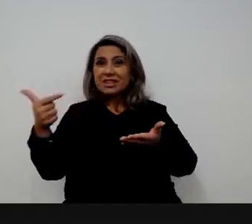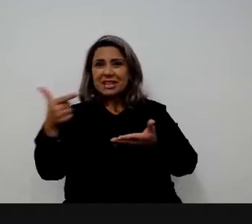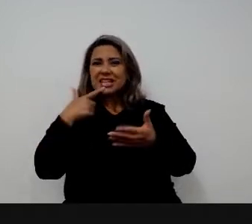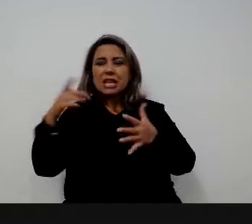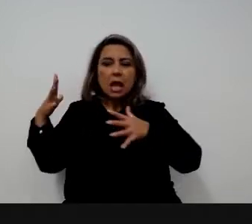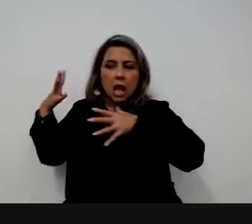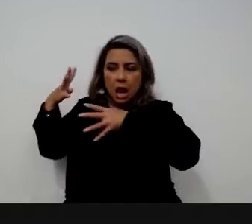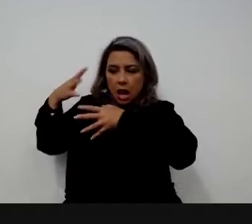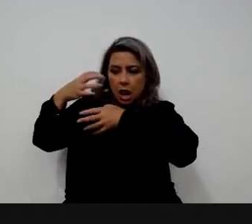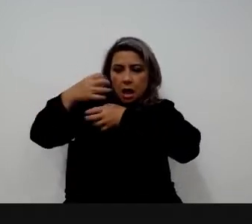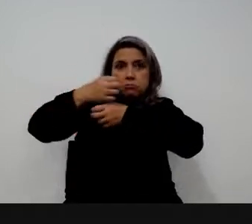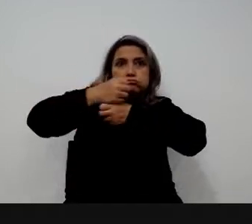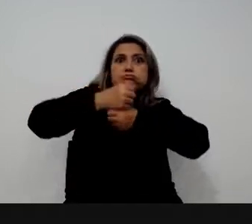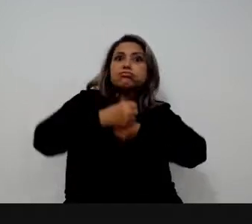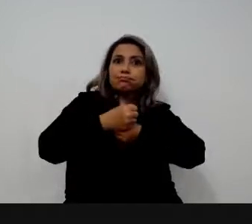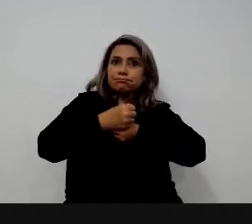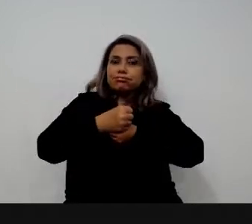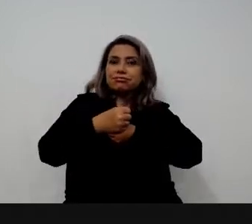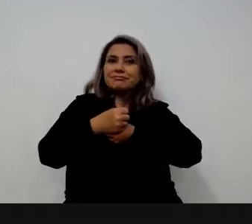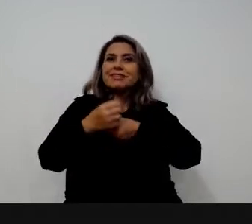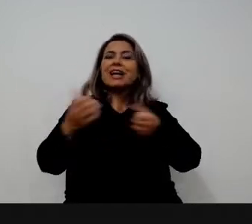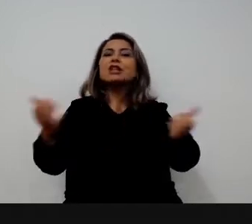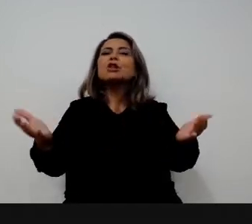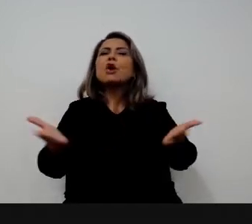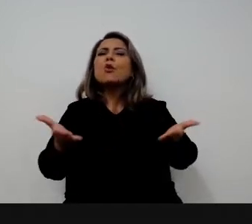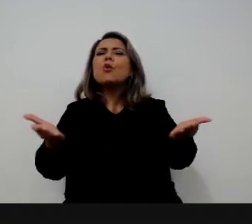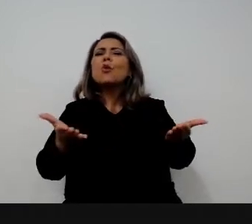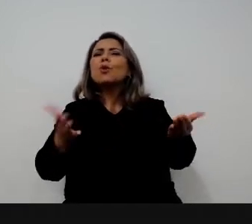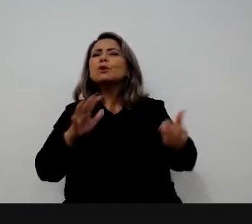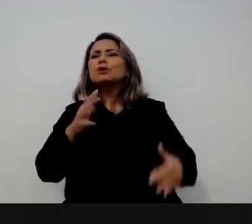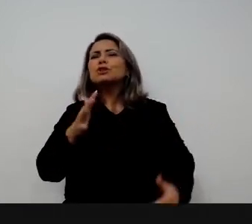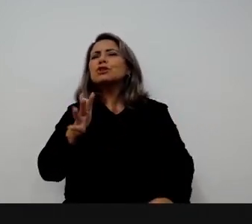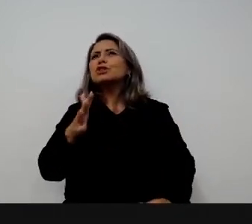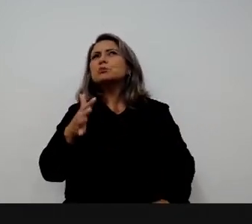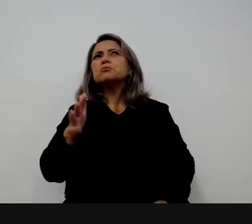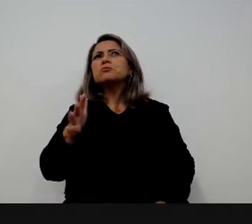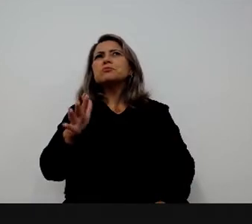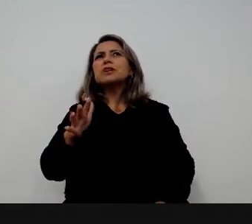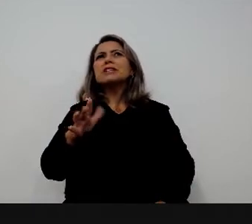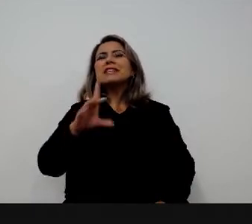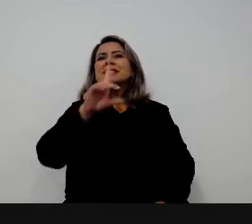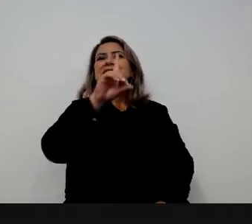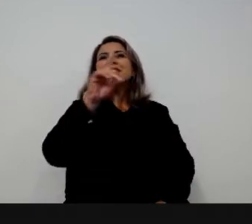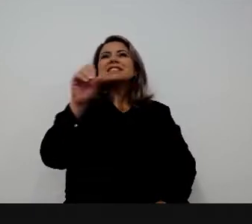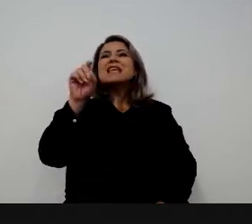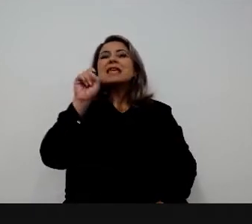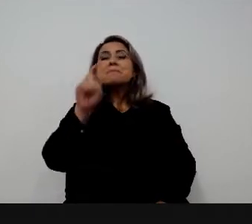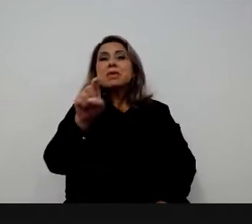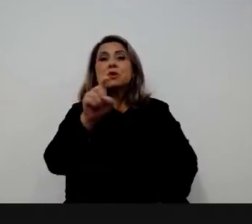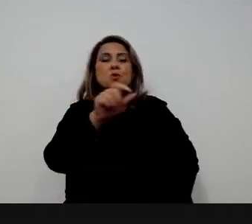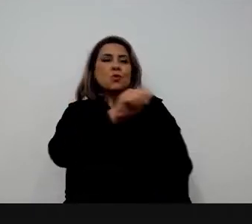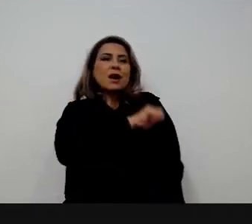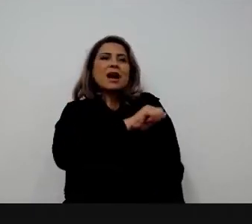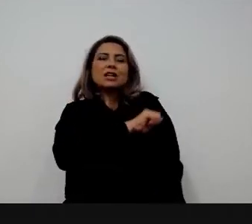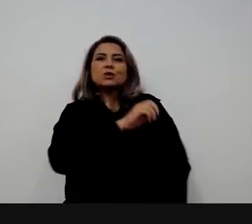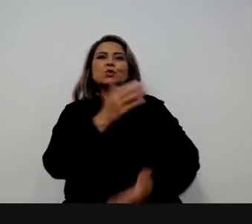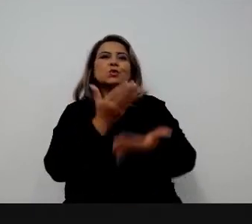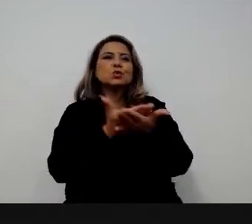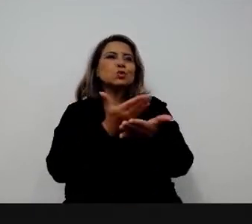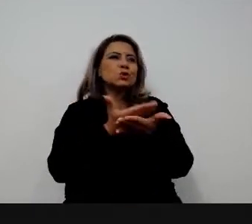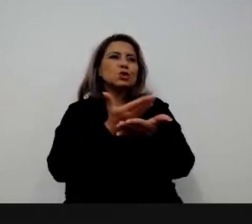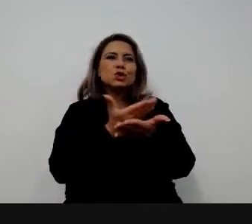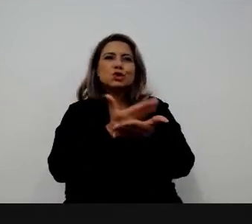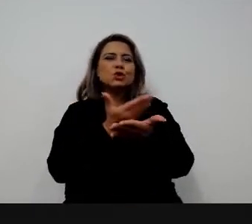acumulado dos últimos anos. E hoje, a gente tem na nossa plataforma cerca de 100 mil alunos ativos, hoje cursando